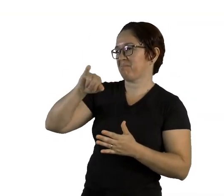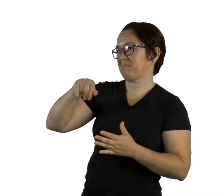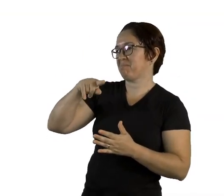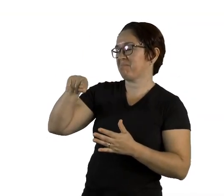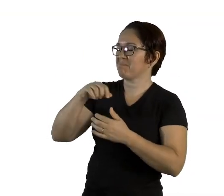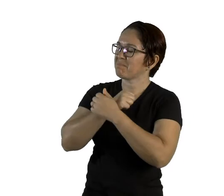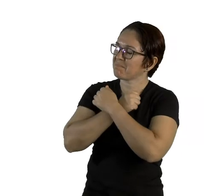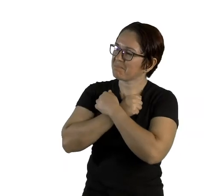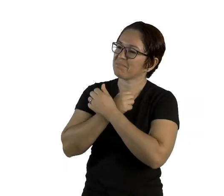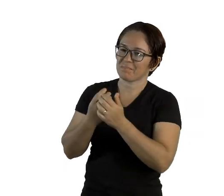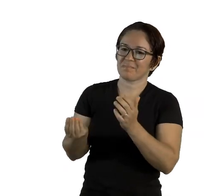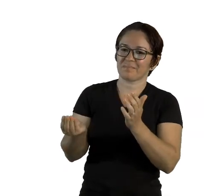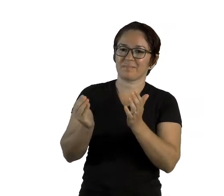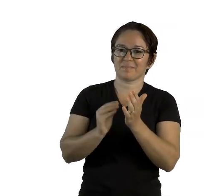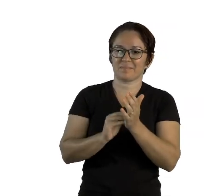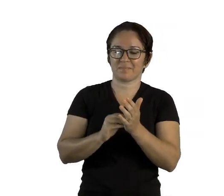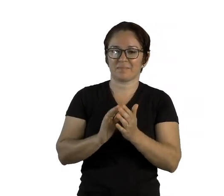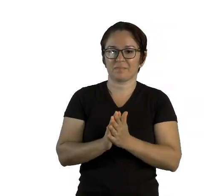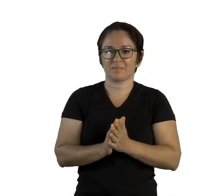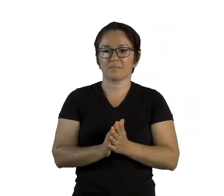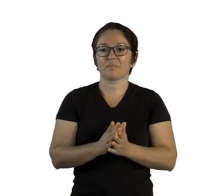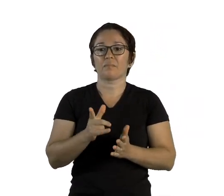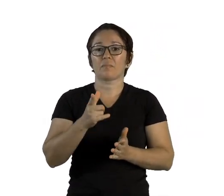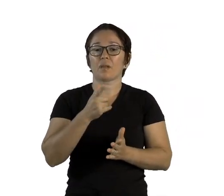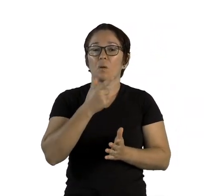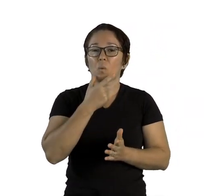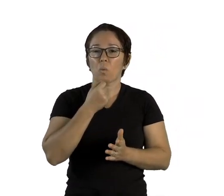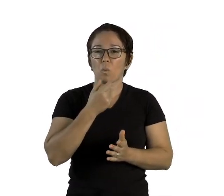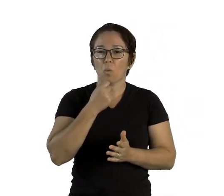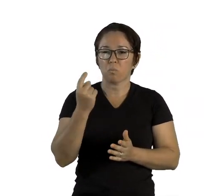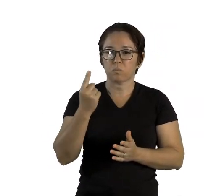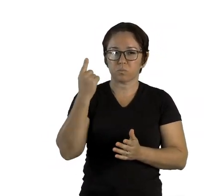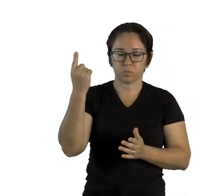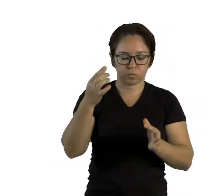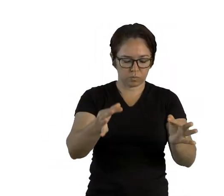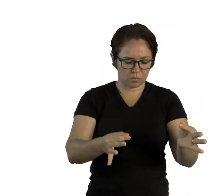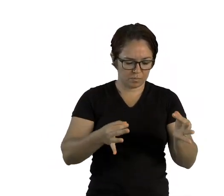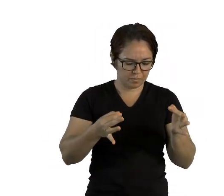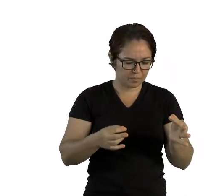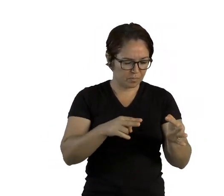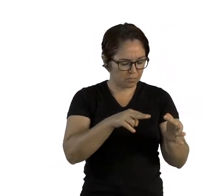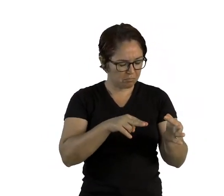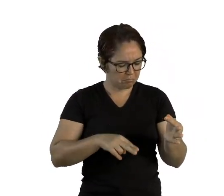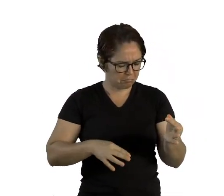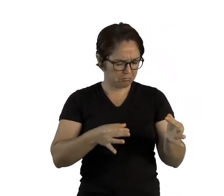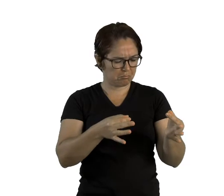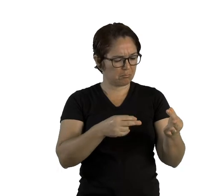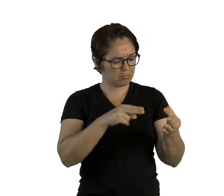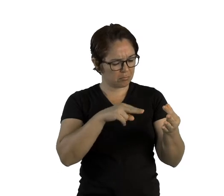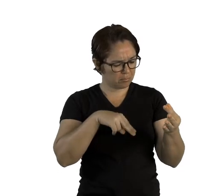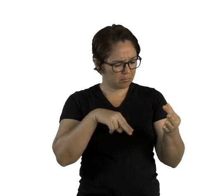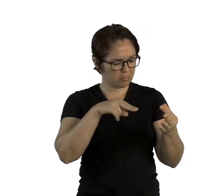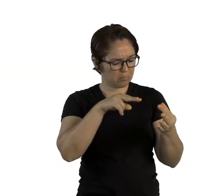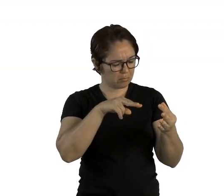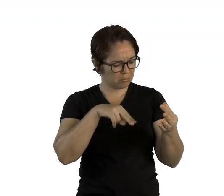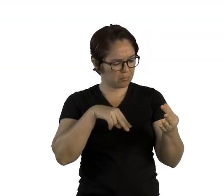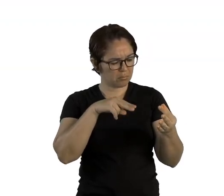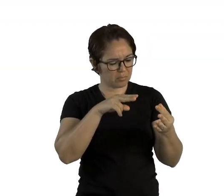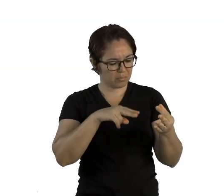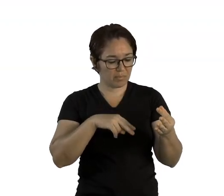Enquanto o gigante lia o seu pequeno cartão postal, o carteiro matava a sede, tomando chá num dedal.